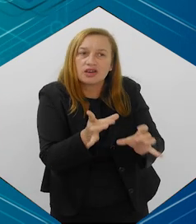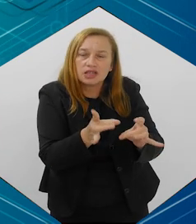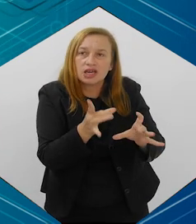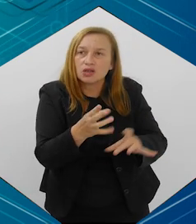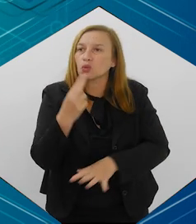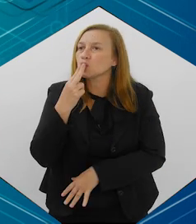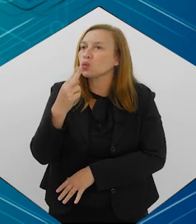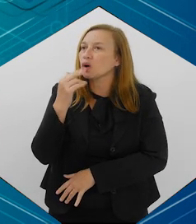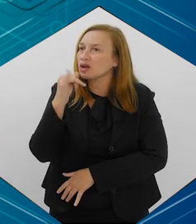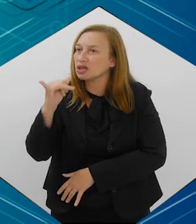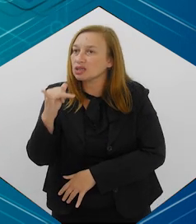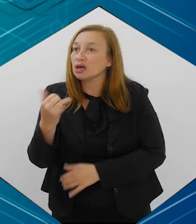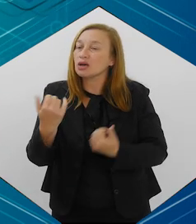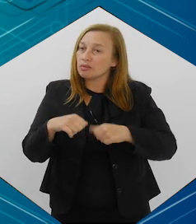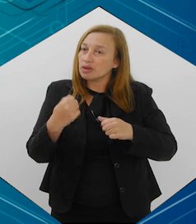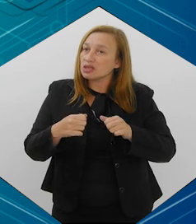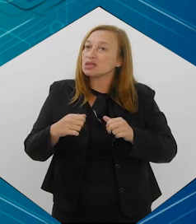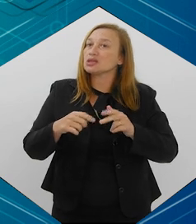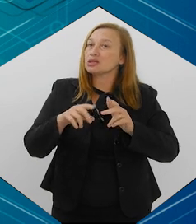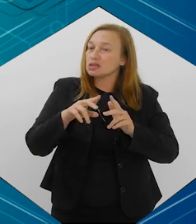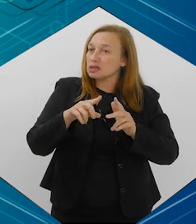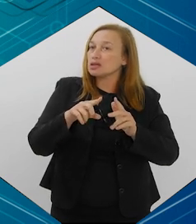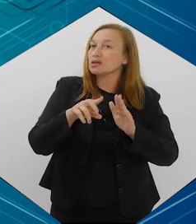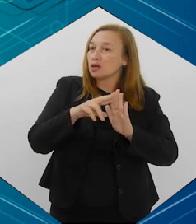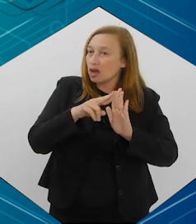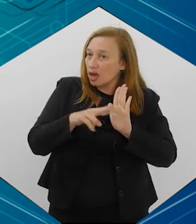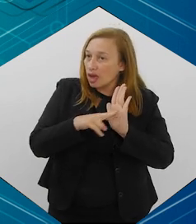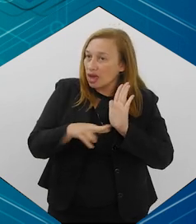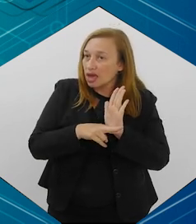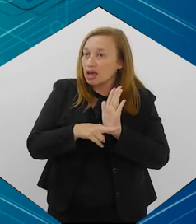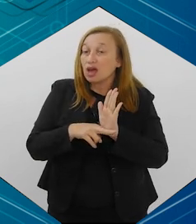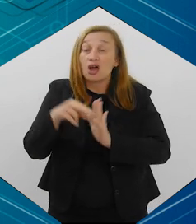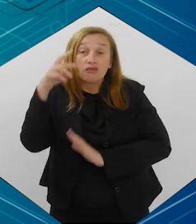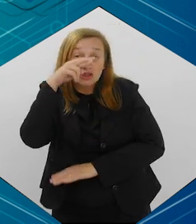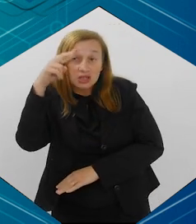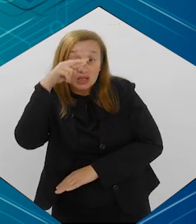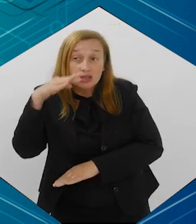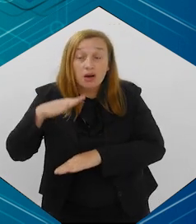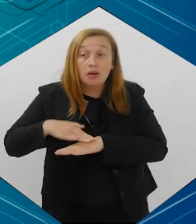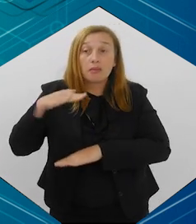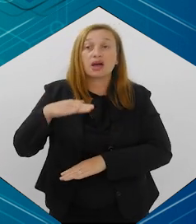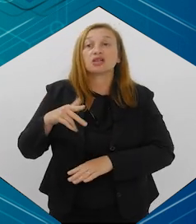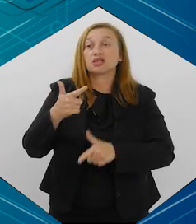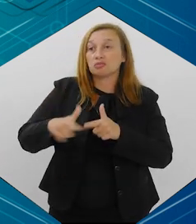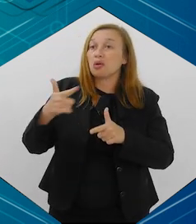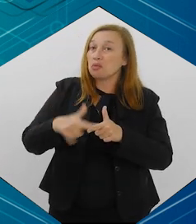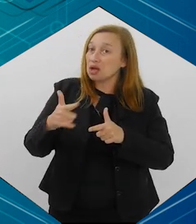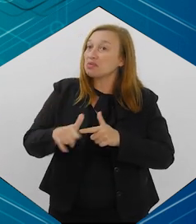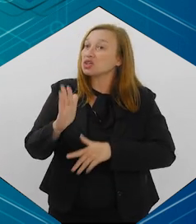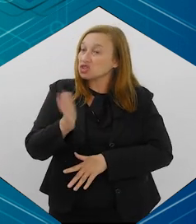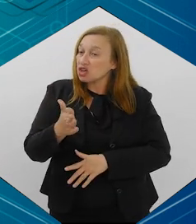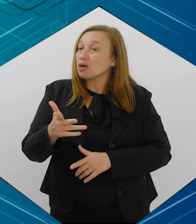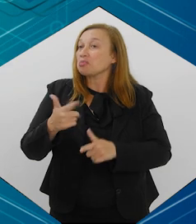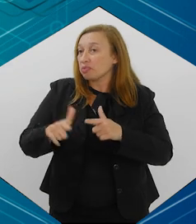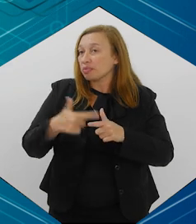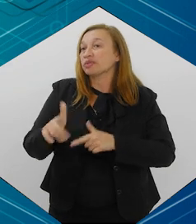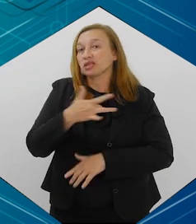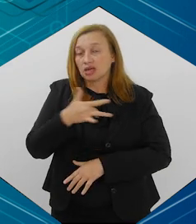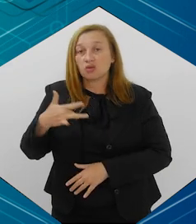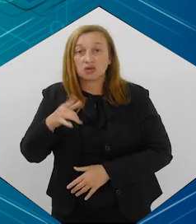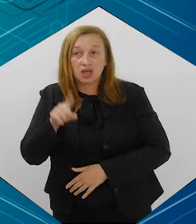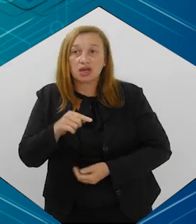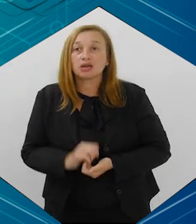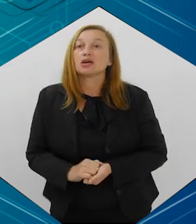cigarro eletrônico e tem que ter talvez uma regulamentação e uma fiscalização maior desse problema, que já é um problema de